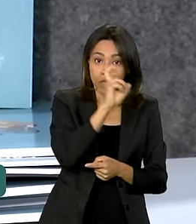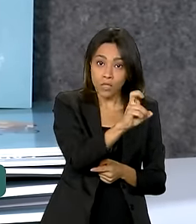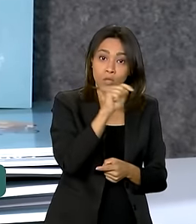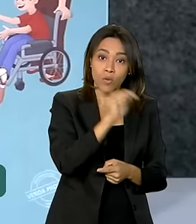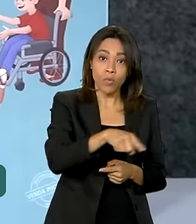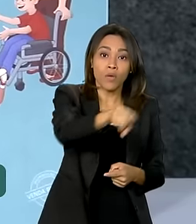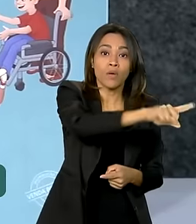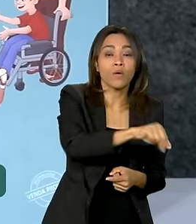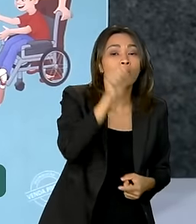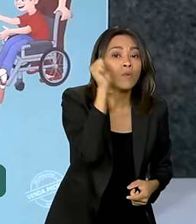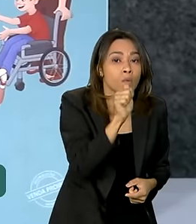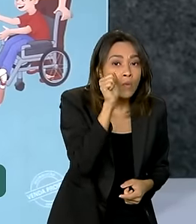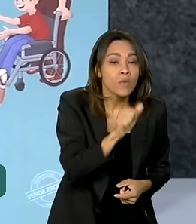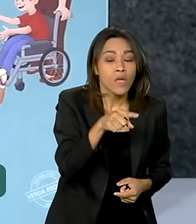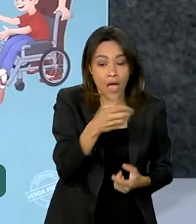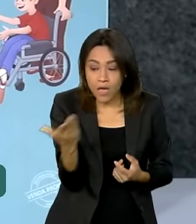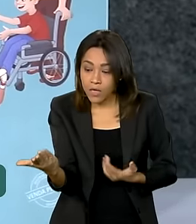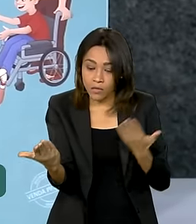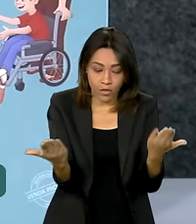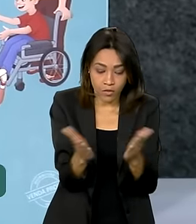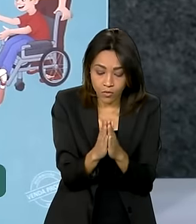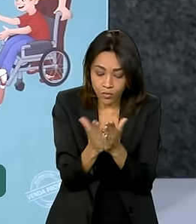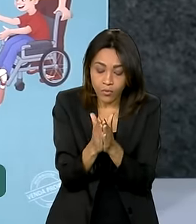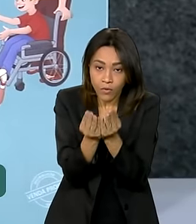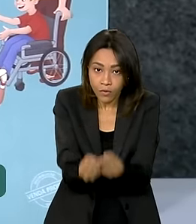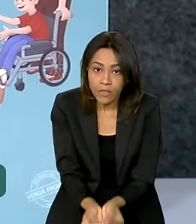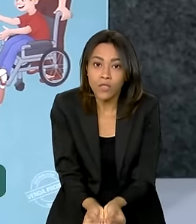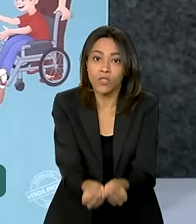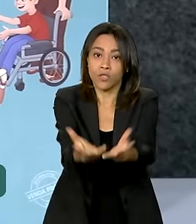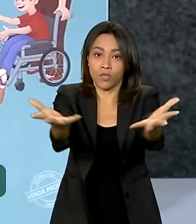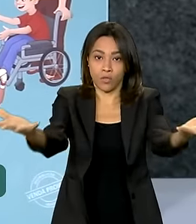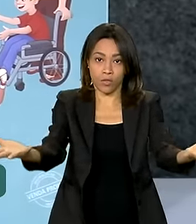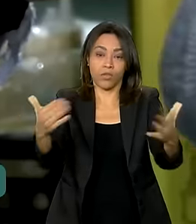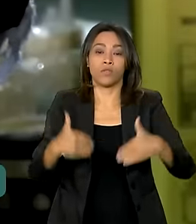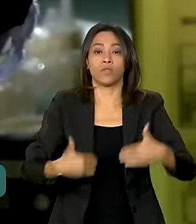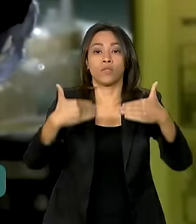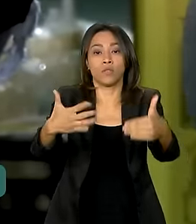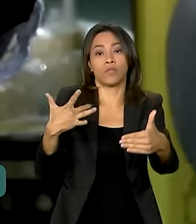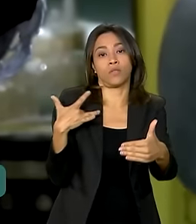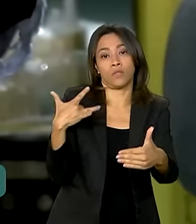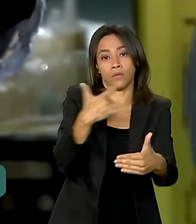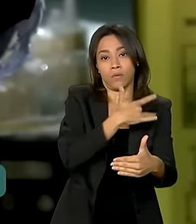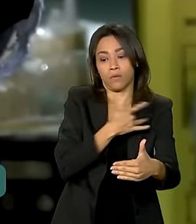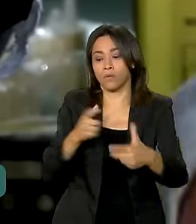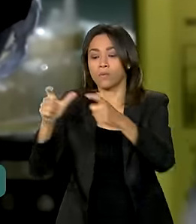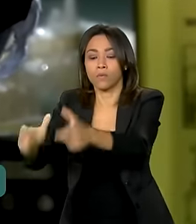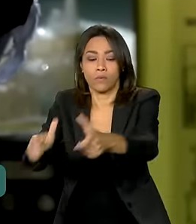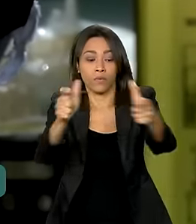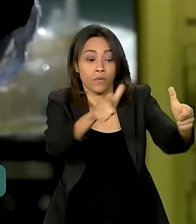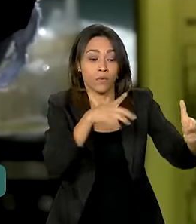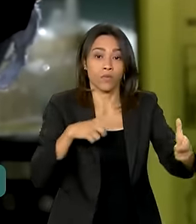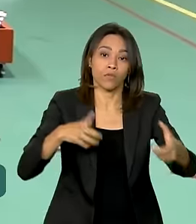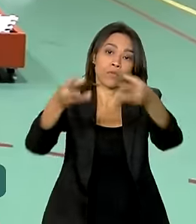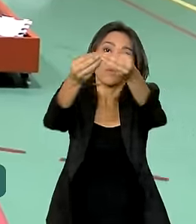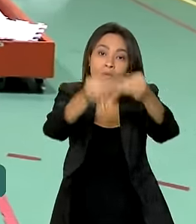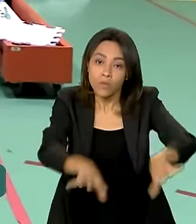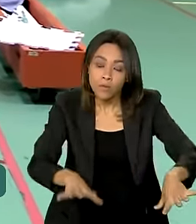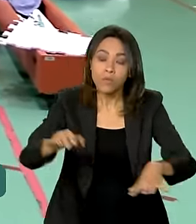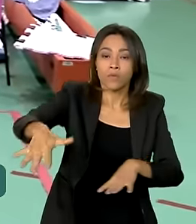meninas, que serão distribuídas pelo Ministério da Saúde nas regiões afetadas do Estado,